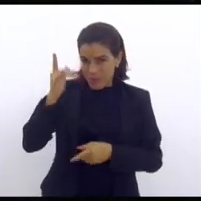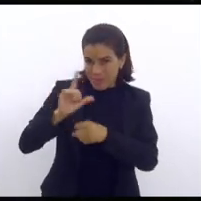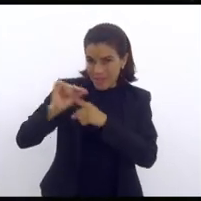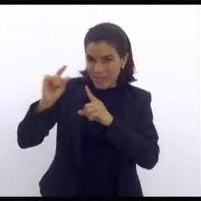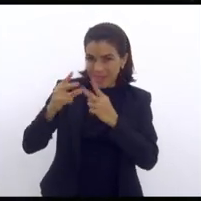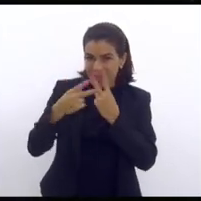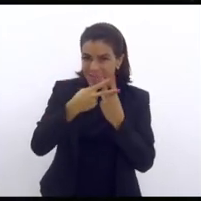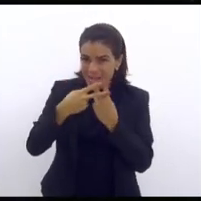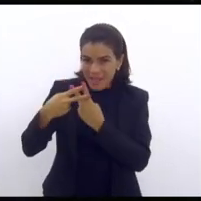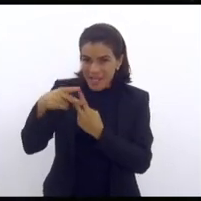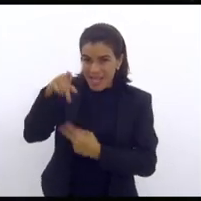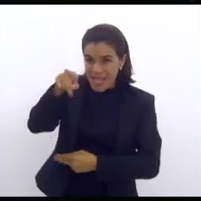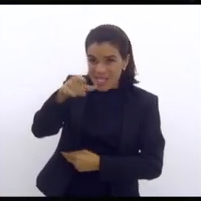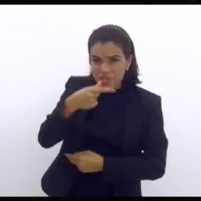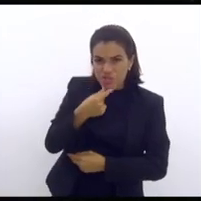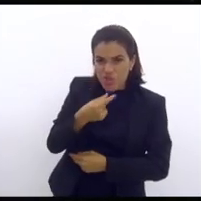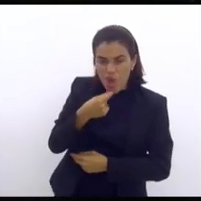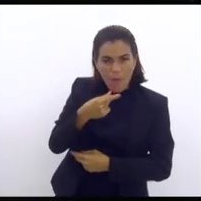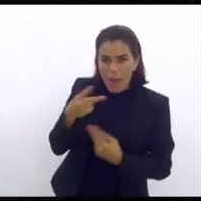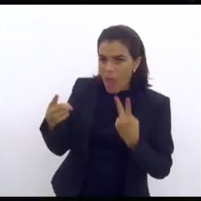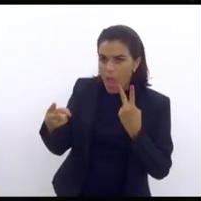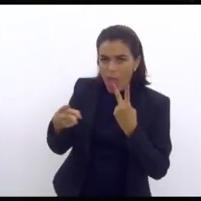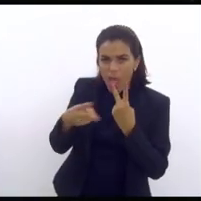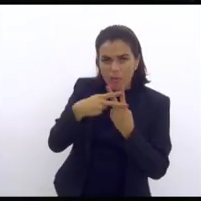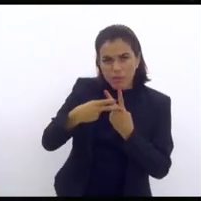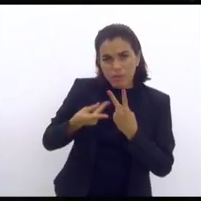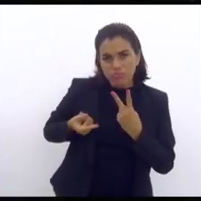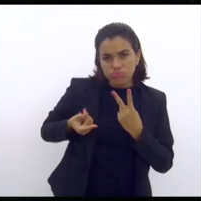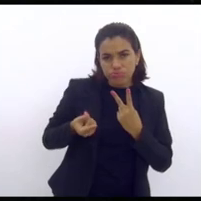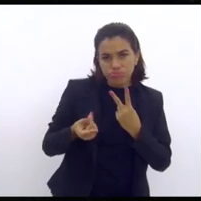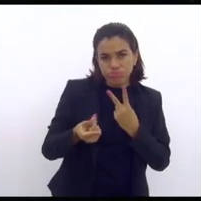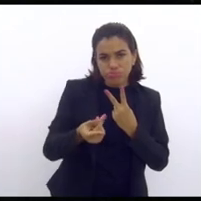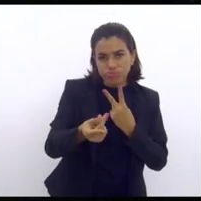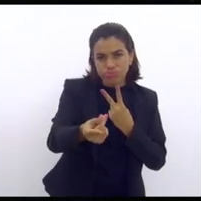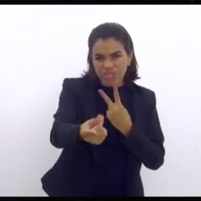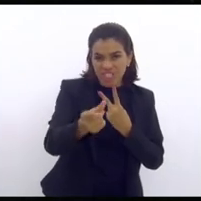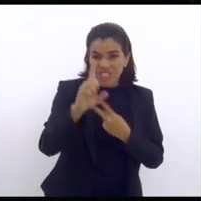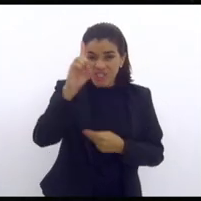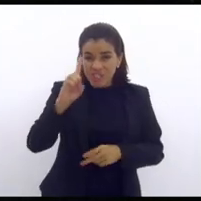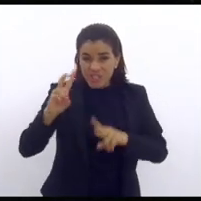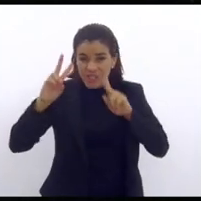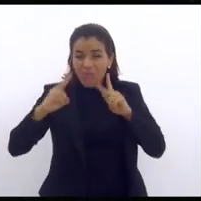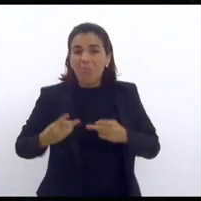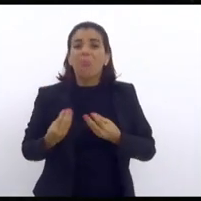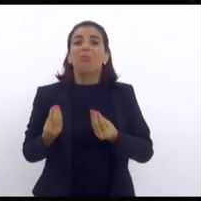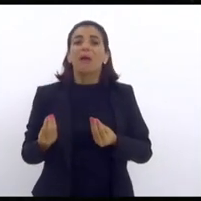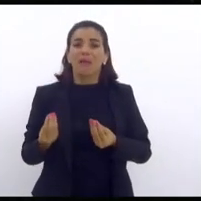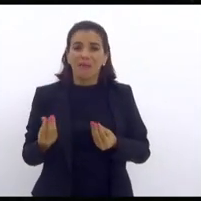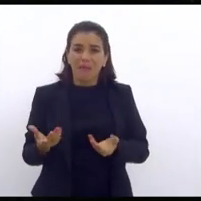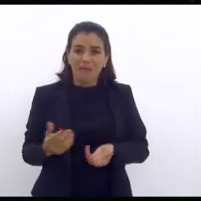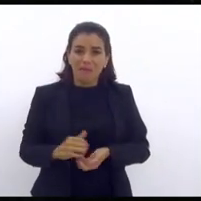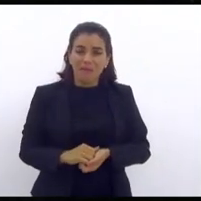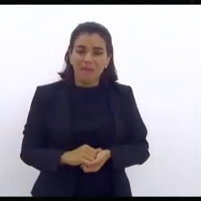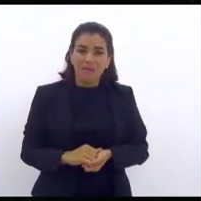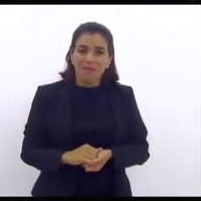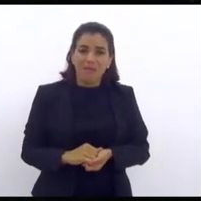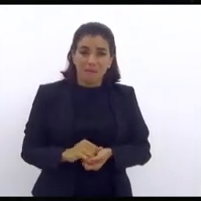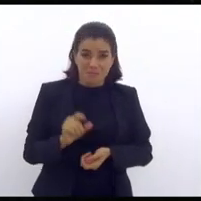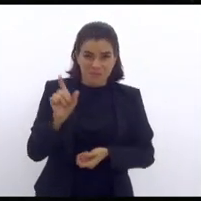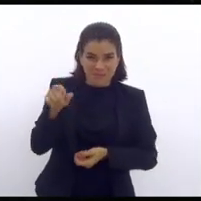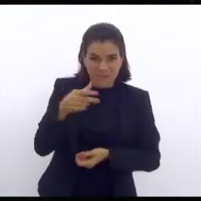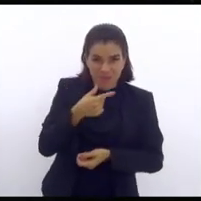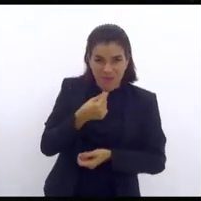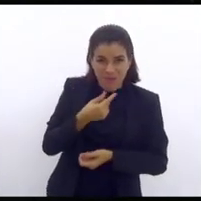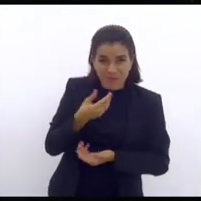Um cara desse aqui é prisão perpétua, no mínimo, direitos humanos. Para quem? Para um cara desse aqui?